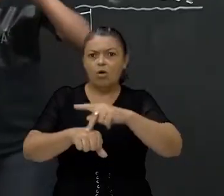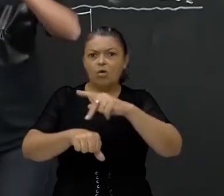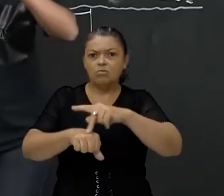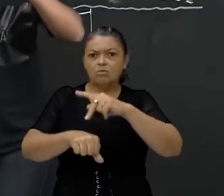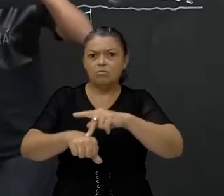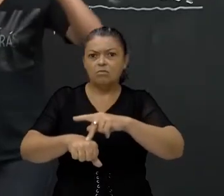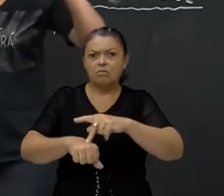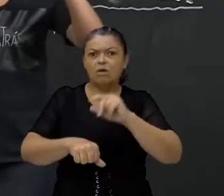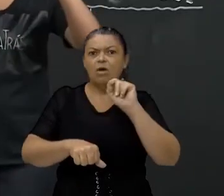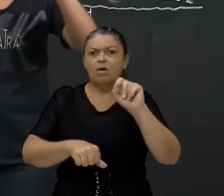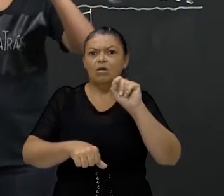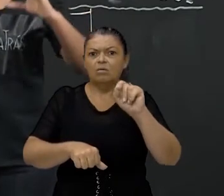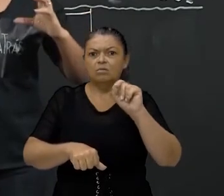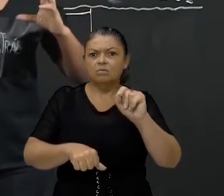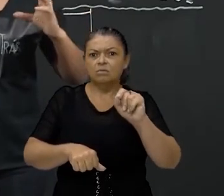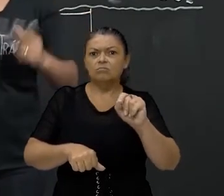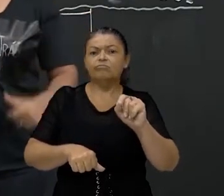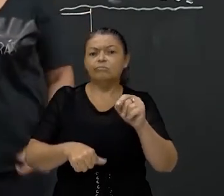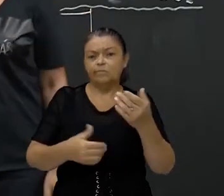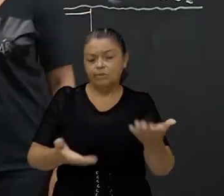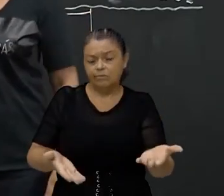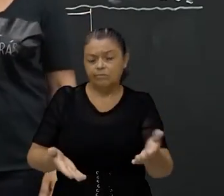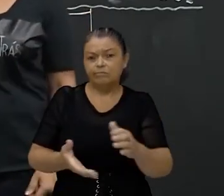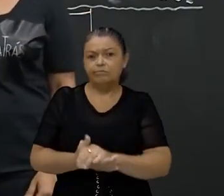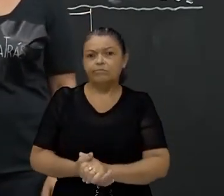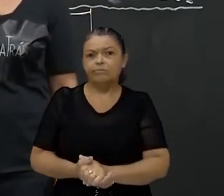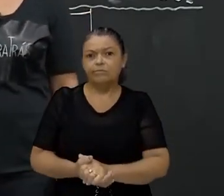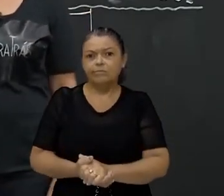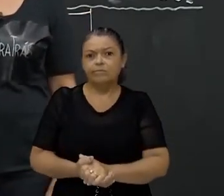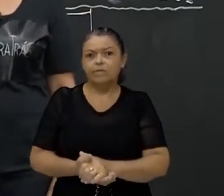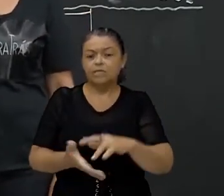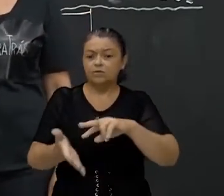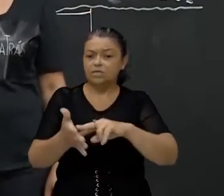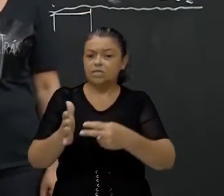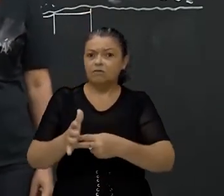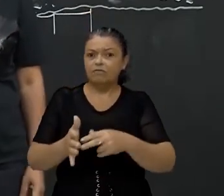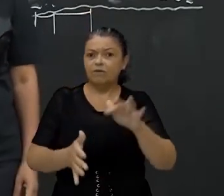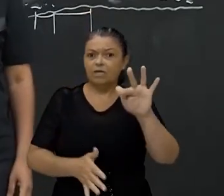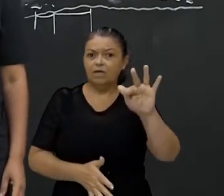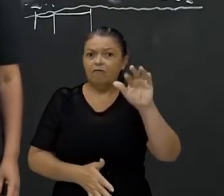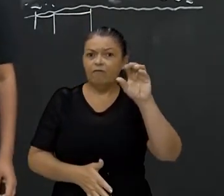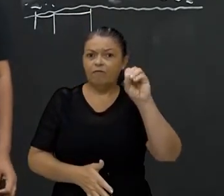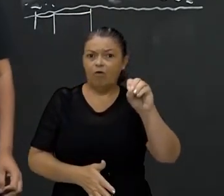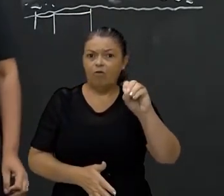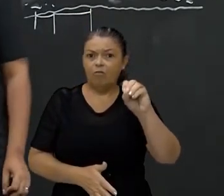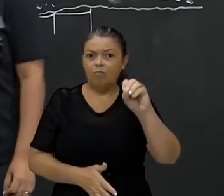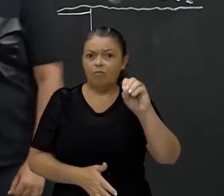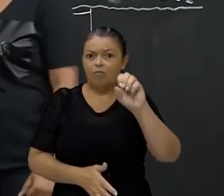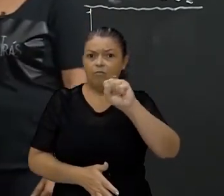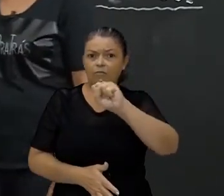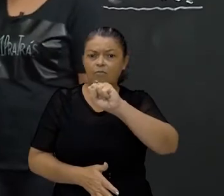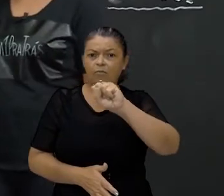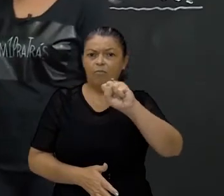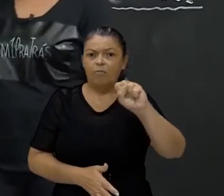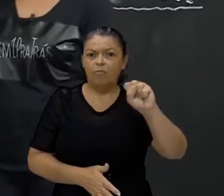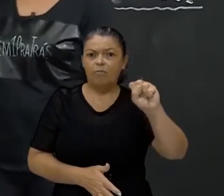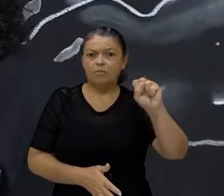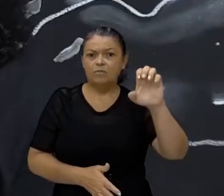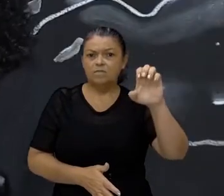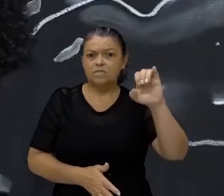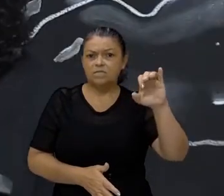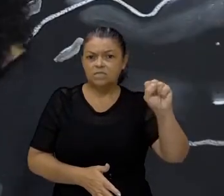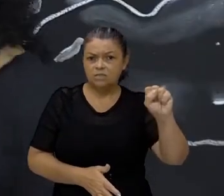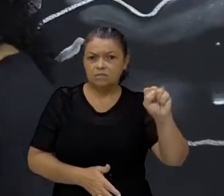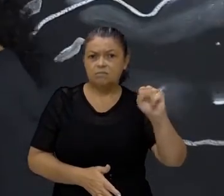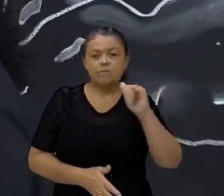sedimentar, aquele ser vai ficar preservado lá no meio, é um fóssil. Então, o tipo de rocha mais comum para se encontrar fósseis é a sedimentar.